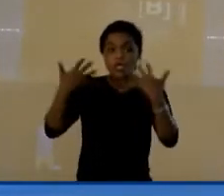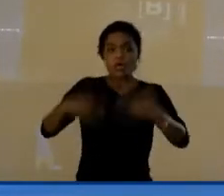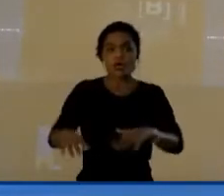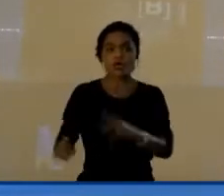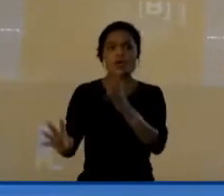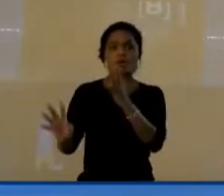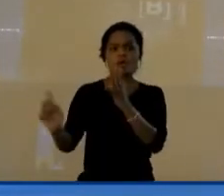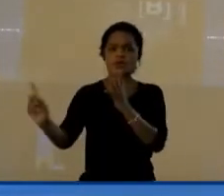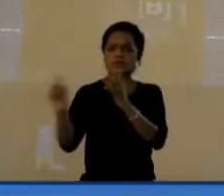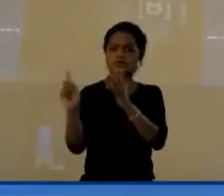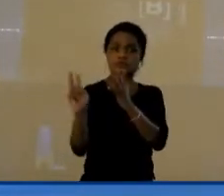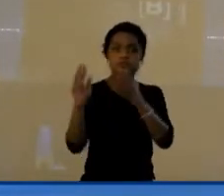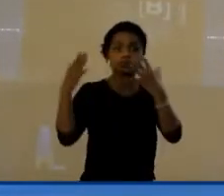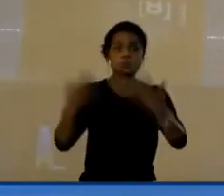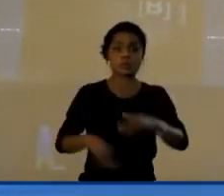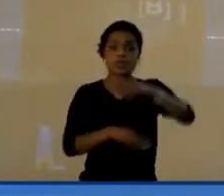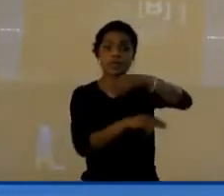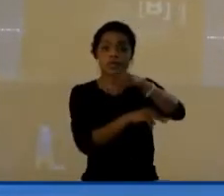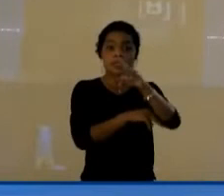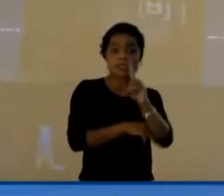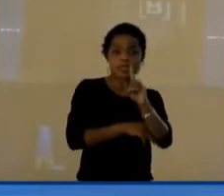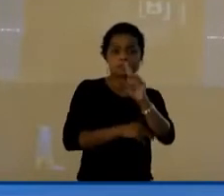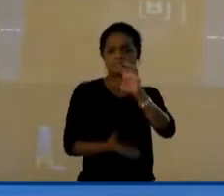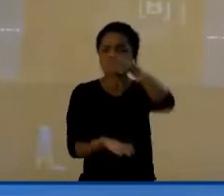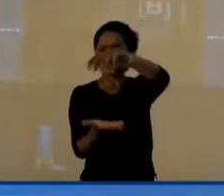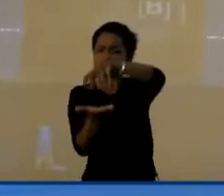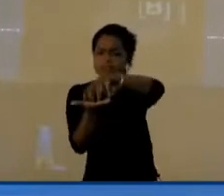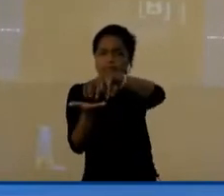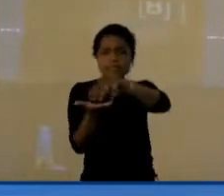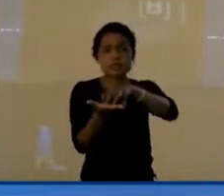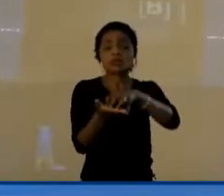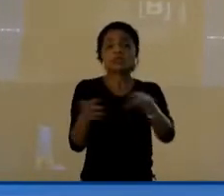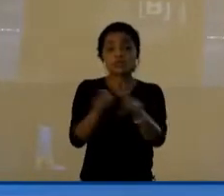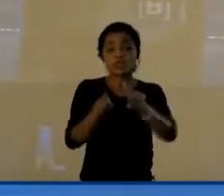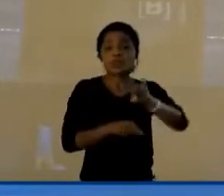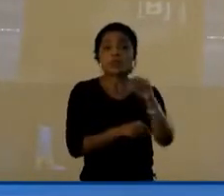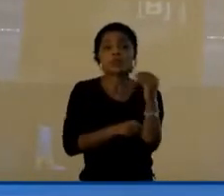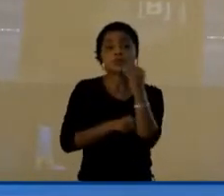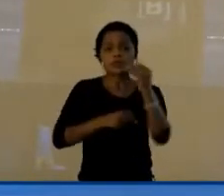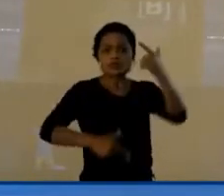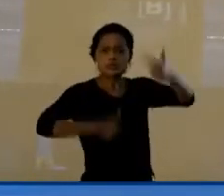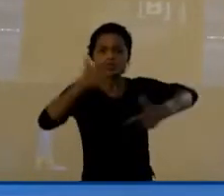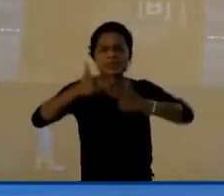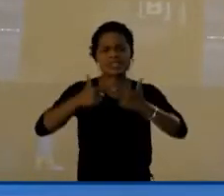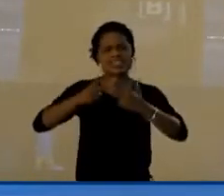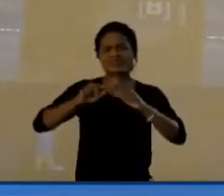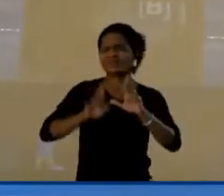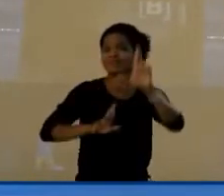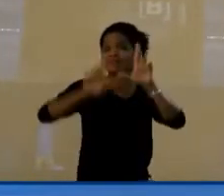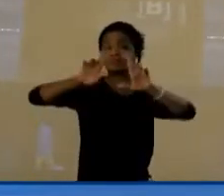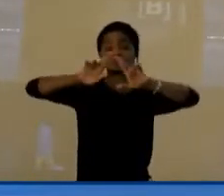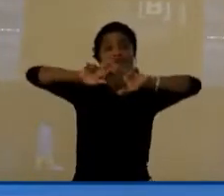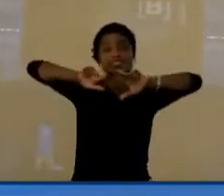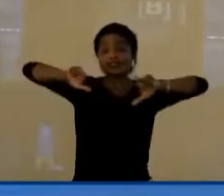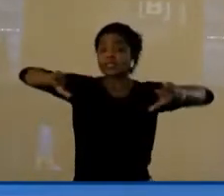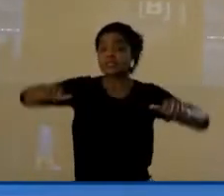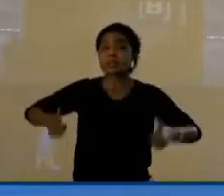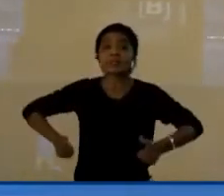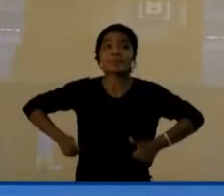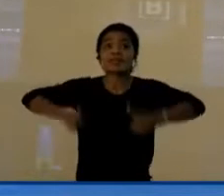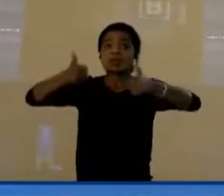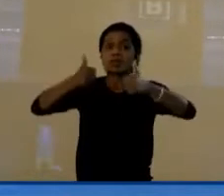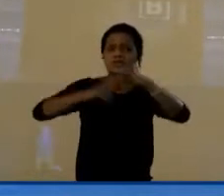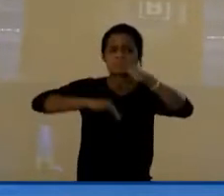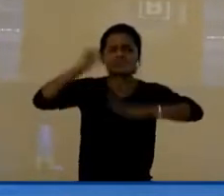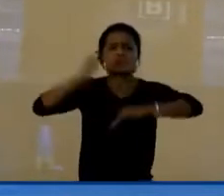cancercentos do mundo, o MD Anderson. E também a oportunidade de trabalhar com os melhores oncologistas relacionados ao câncer de mama